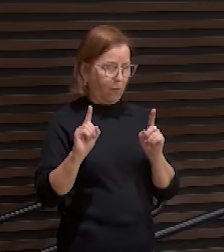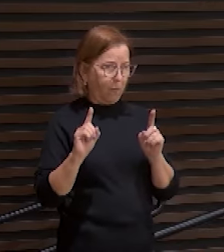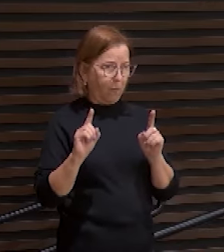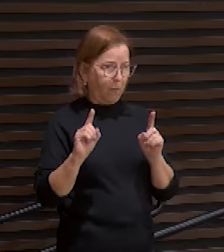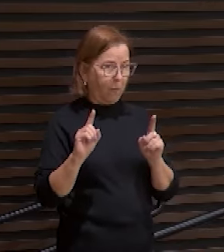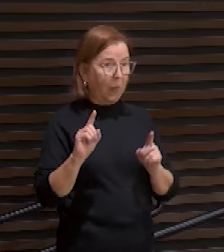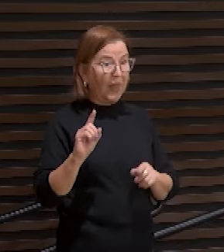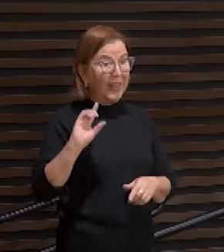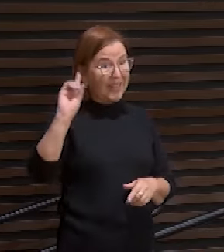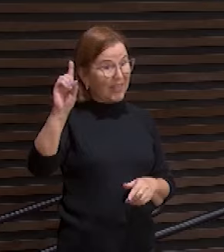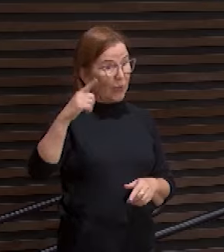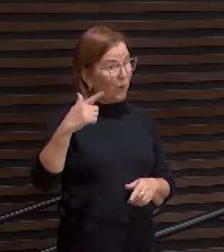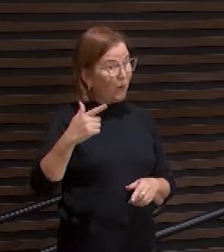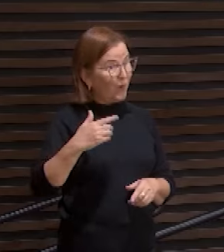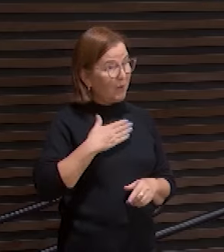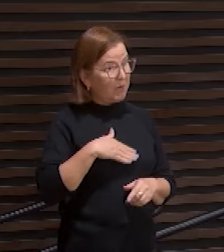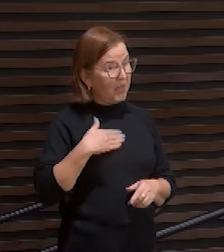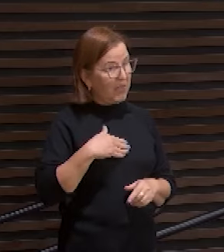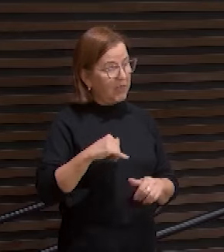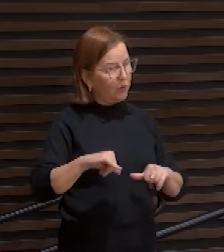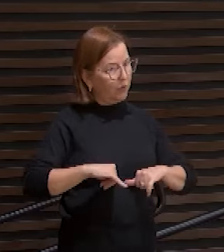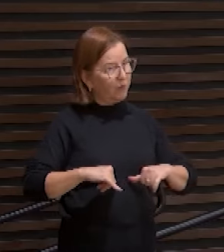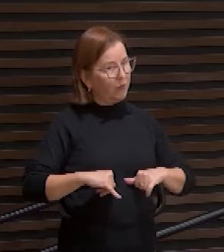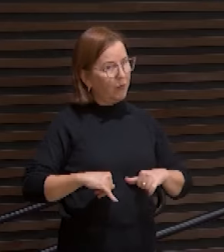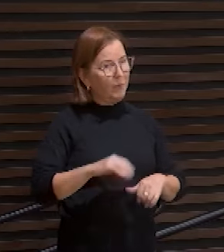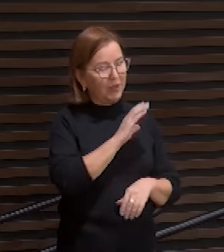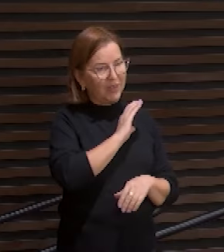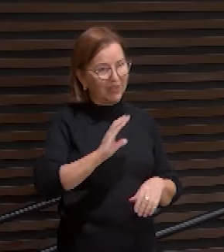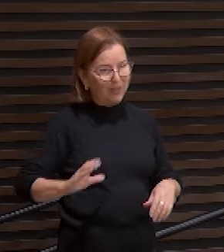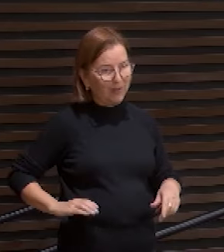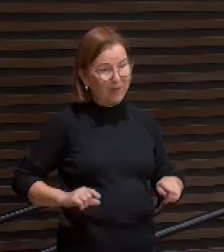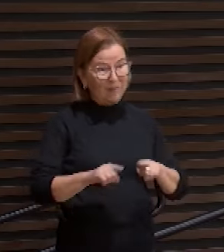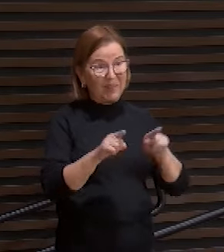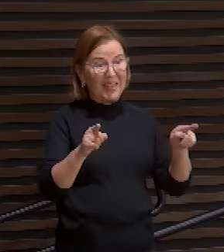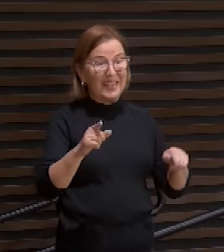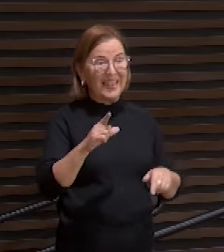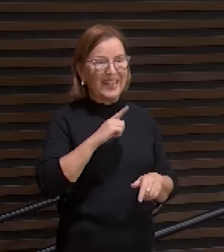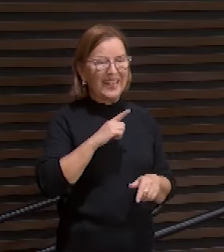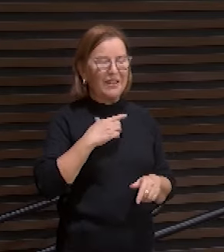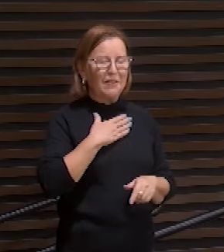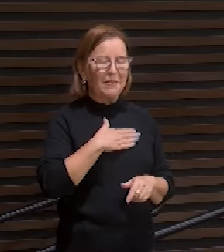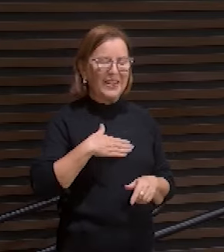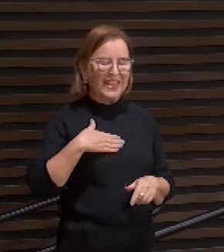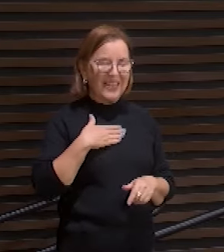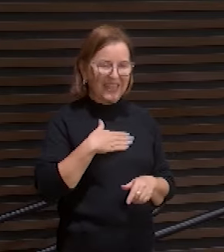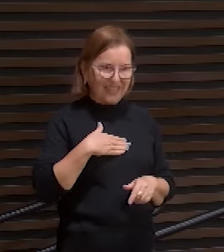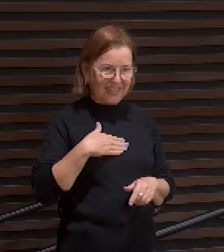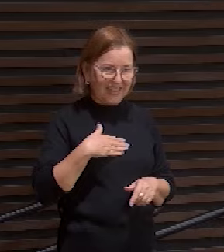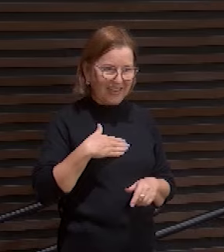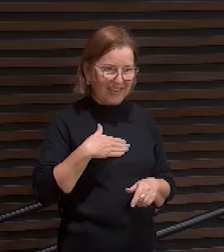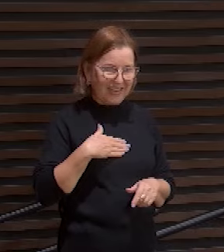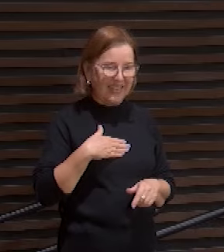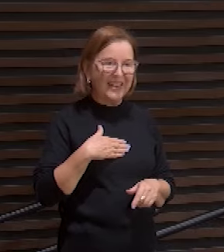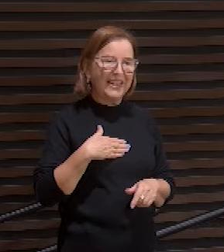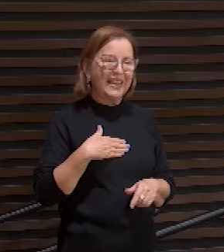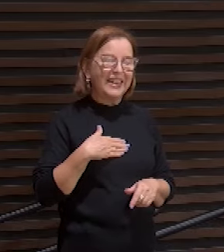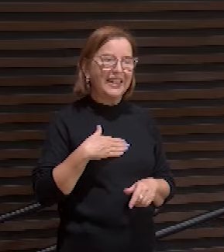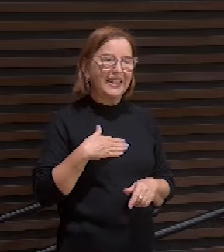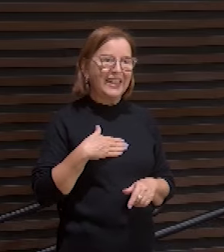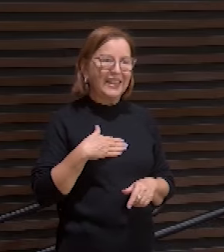prazer no sofrimento de Cristo ele teve prazer no que aquele sofrimento iria produzir a igreja